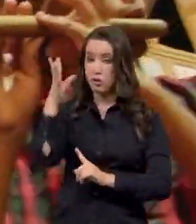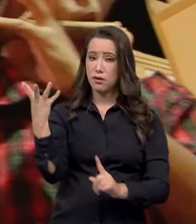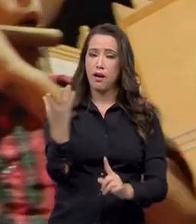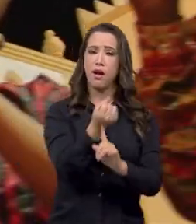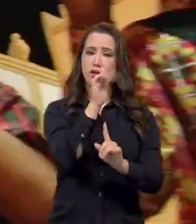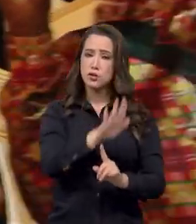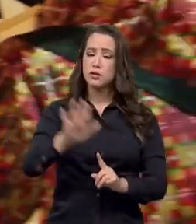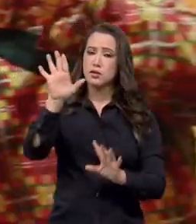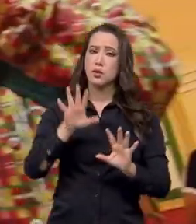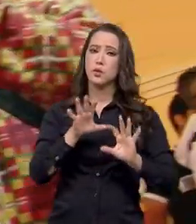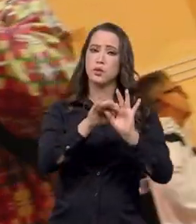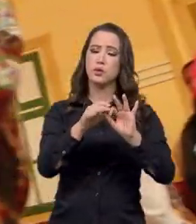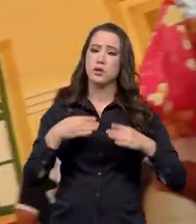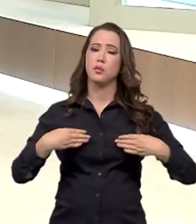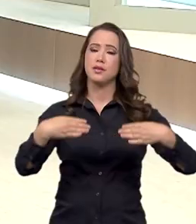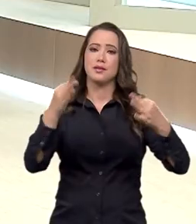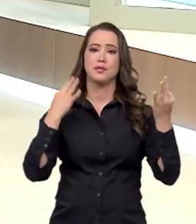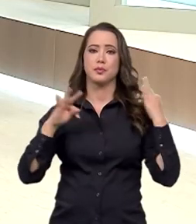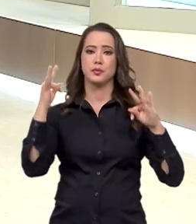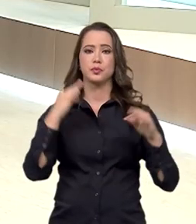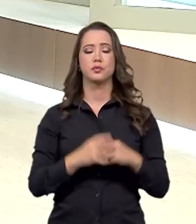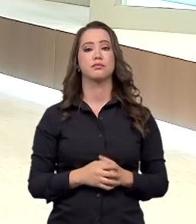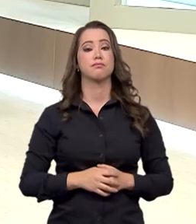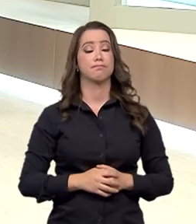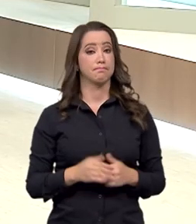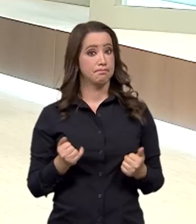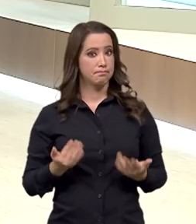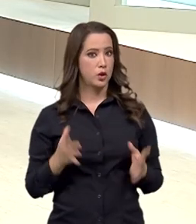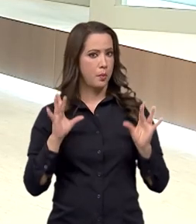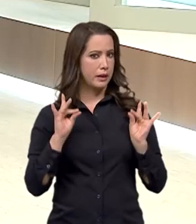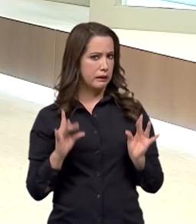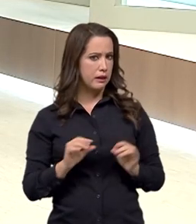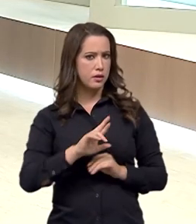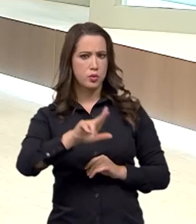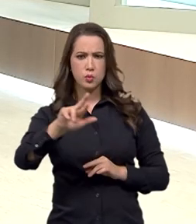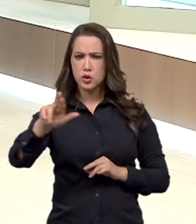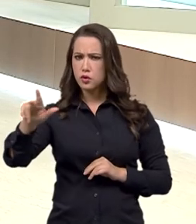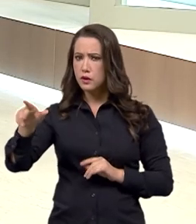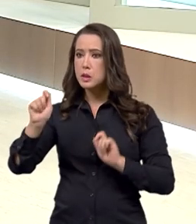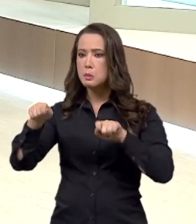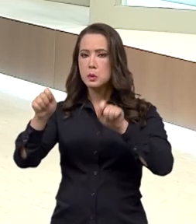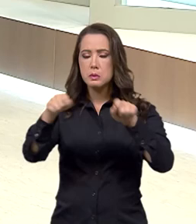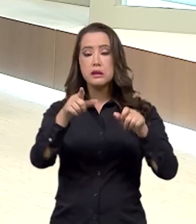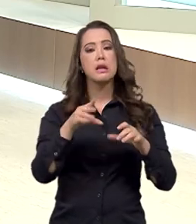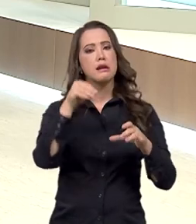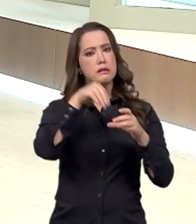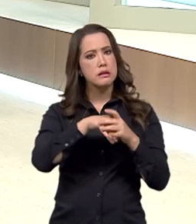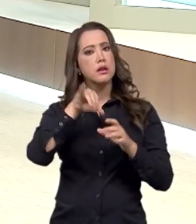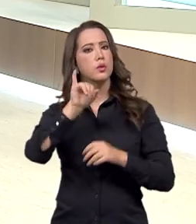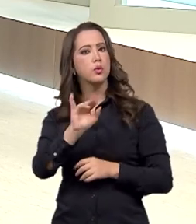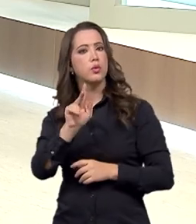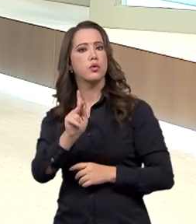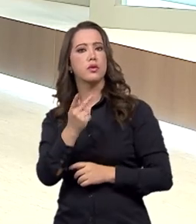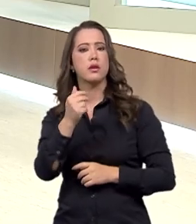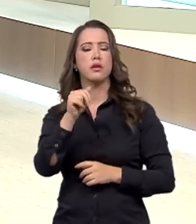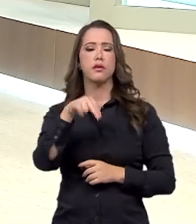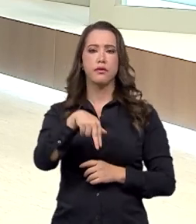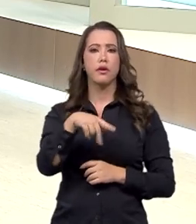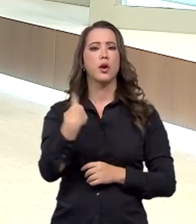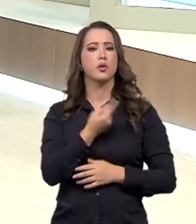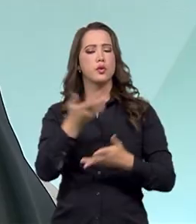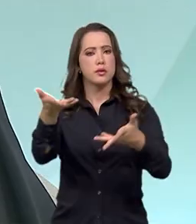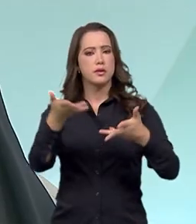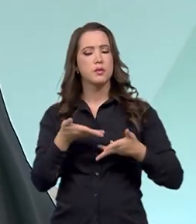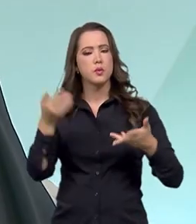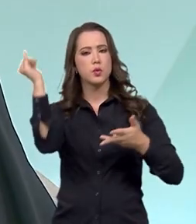ligado ao Ministério do Turismo. Para conversar sobre as diferentes dimensões do IFAM, recebemos, nesta edição do Brasil